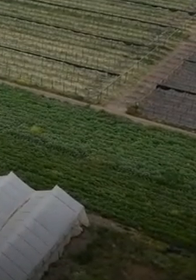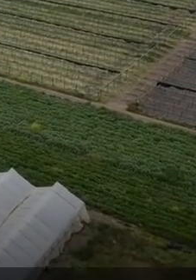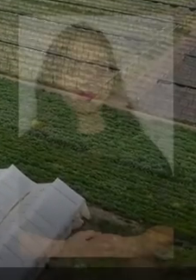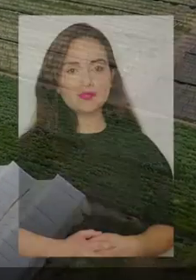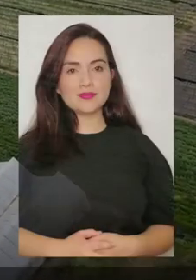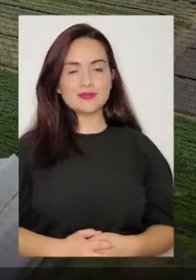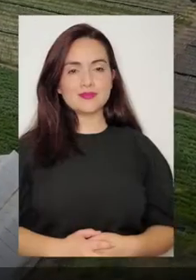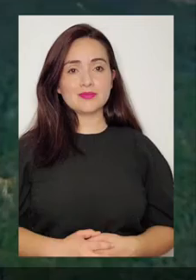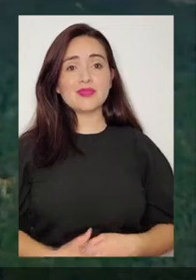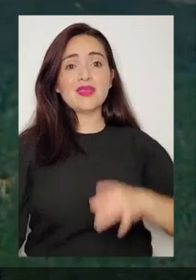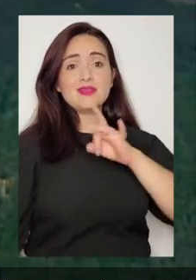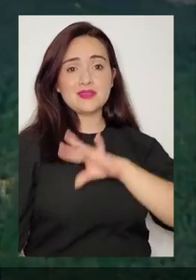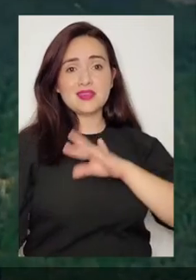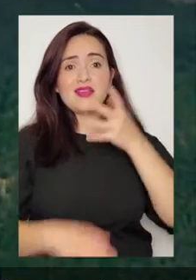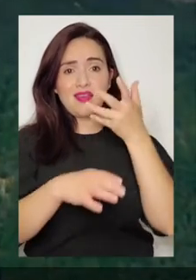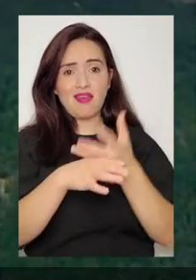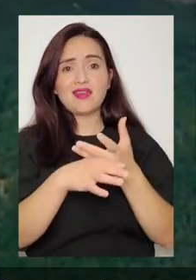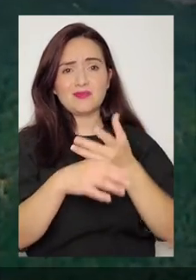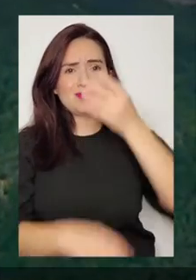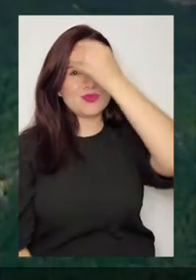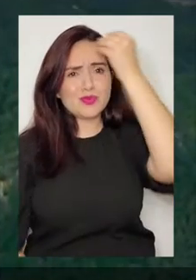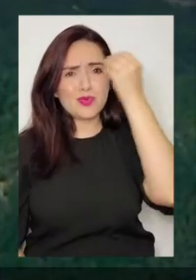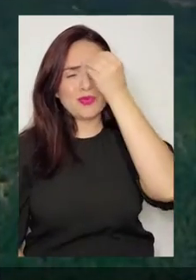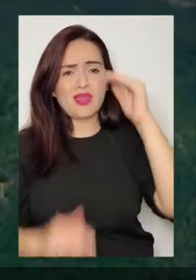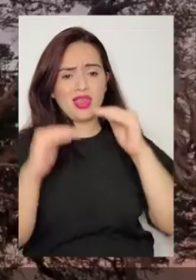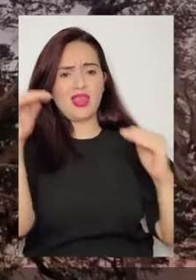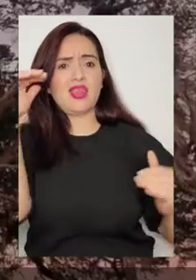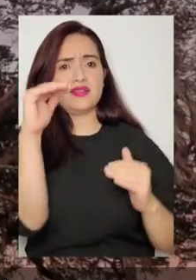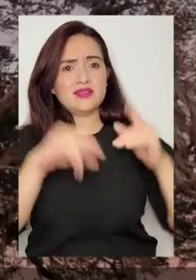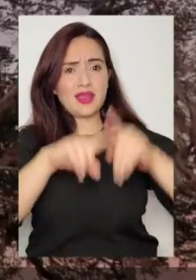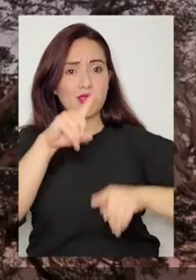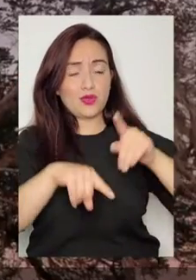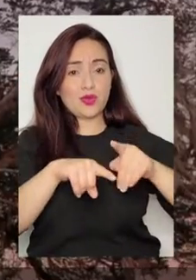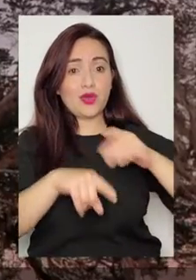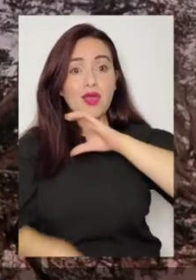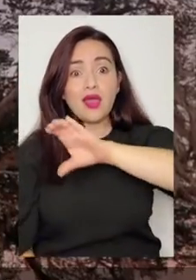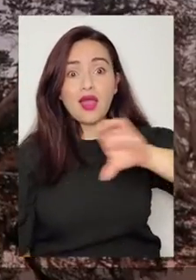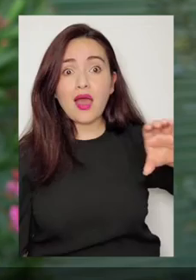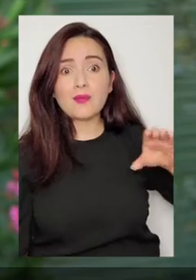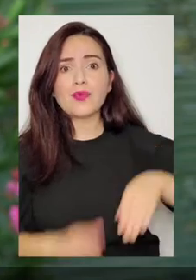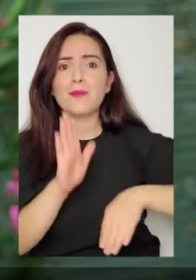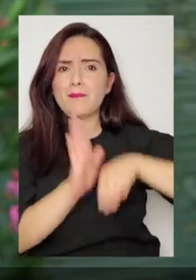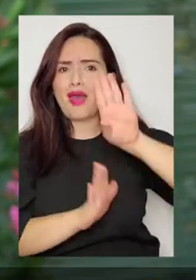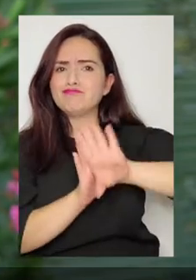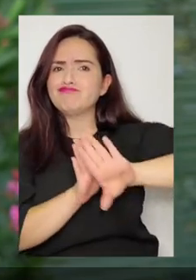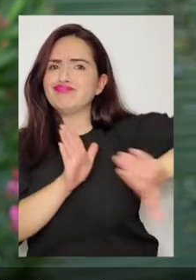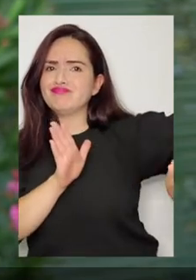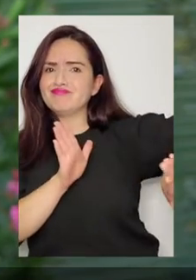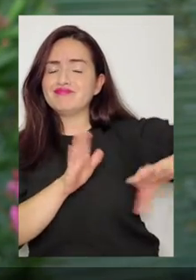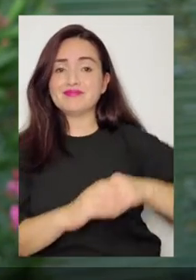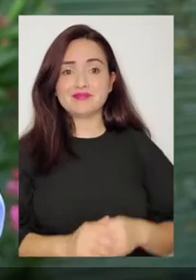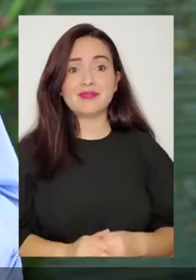Em Chile, uma preocupante desigualdade territorial. Os territórios rurais são mais postergados. O que